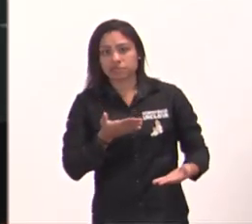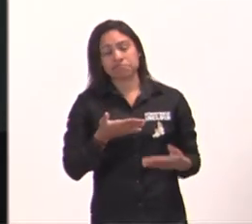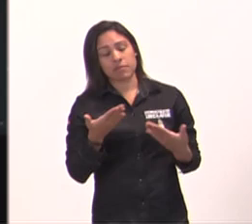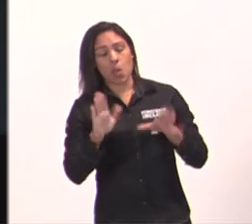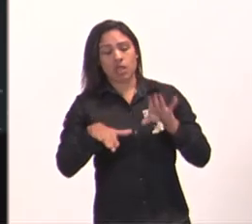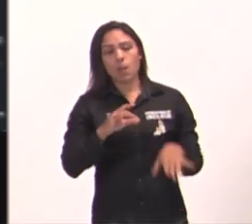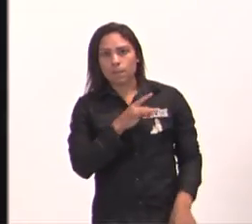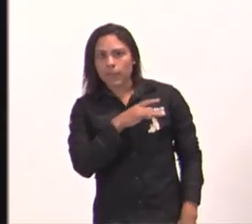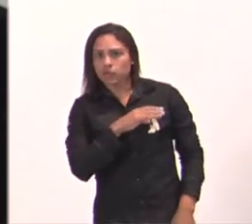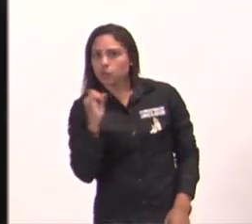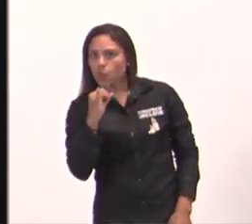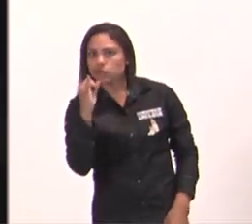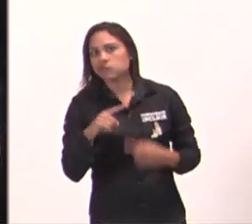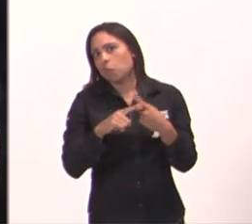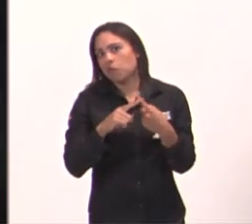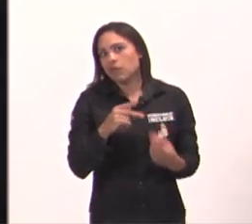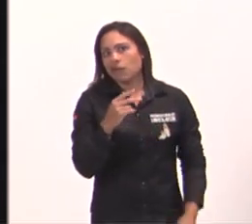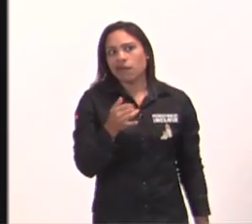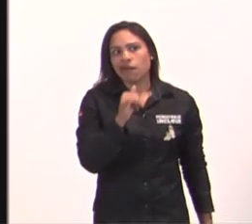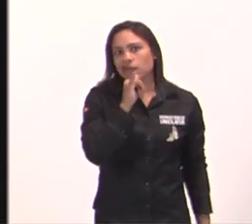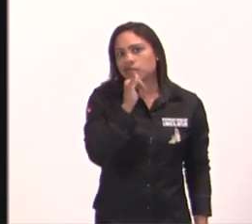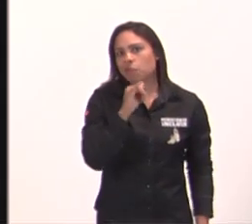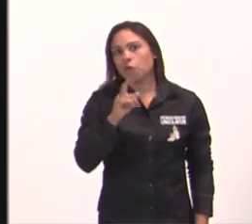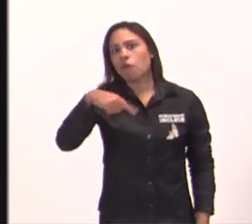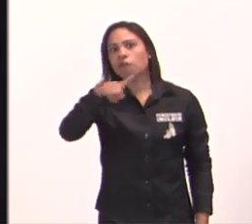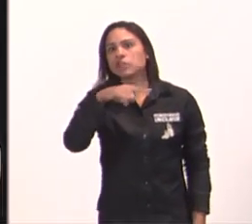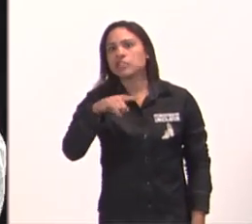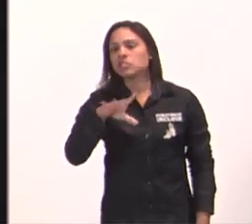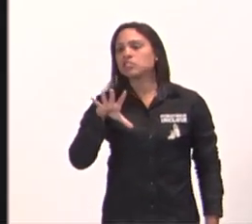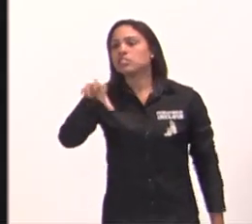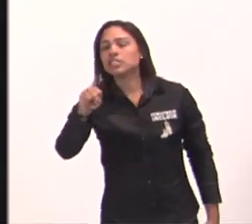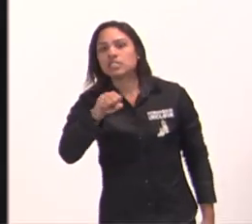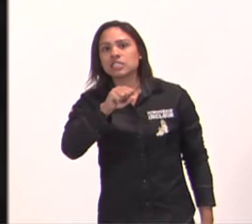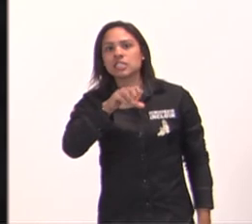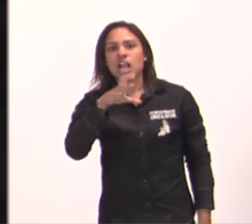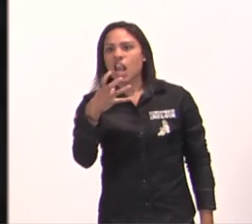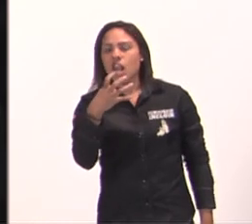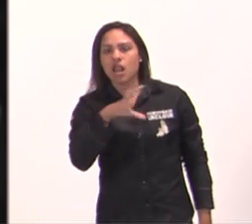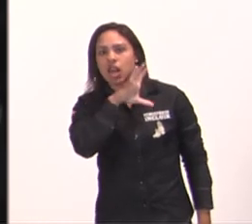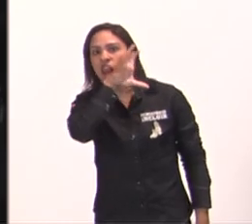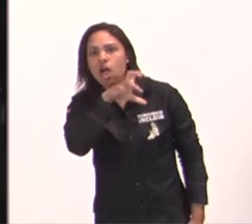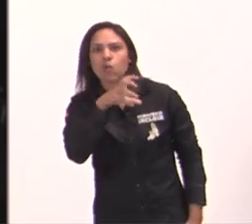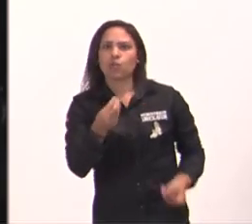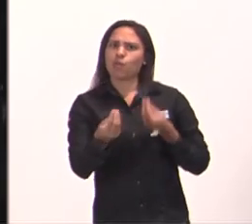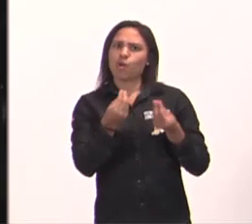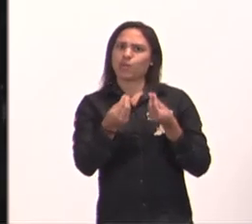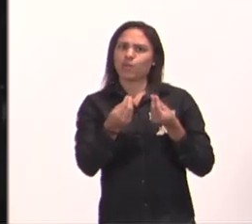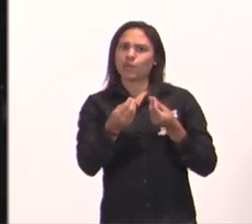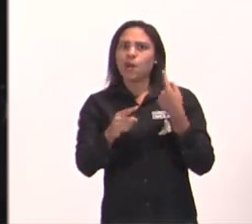até importante, você não vai mexer com o leão, meter a mão numa jaula que você tem medo, isso vai poupar de você perder a sua mão,